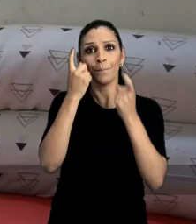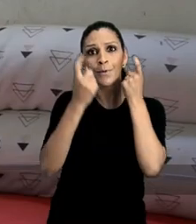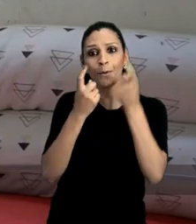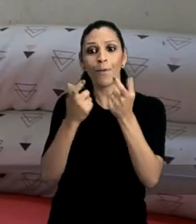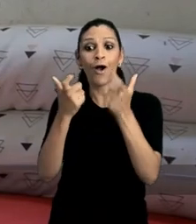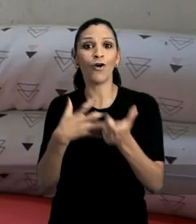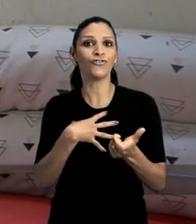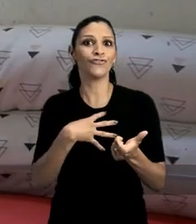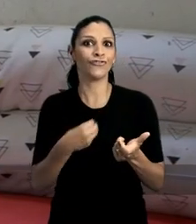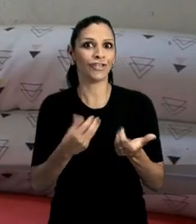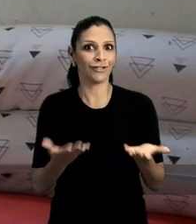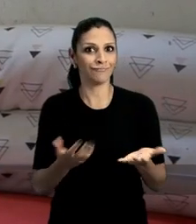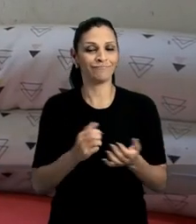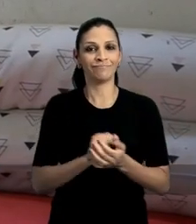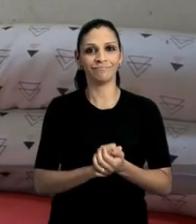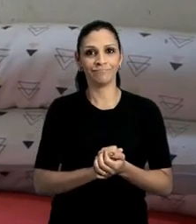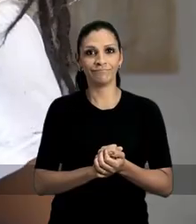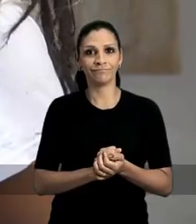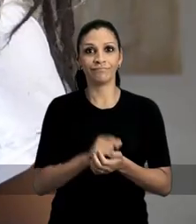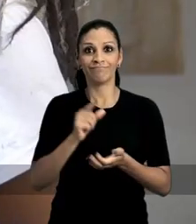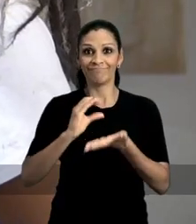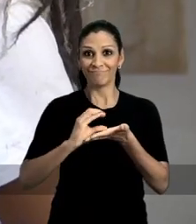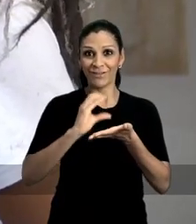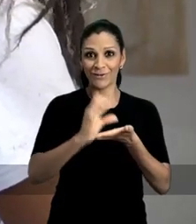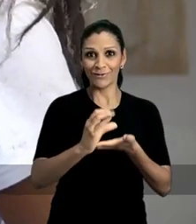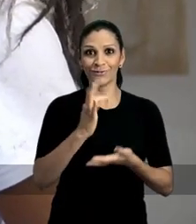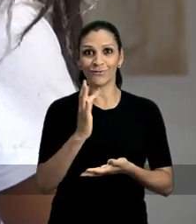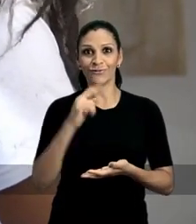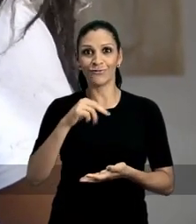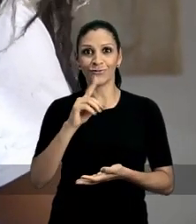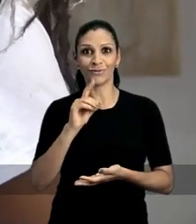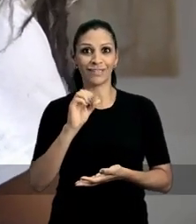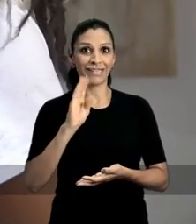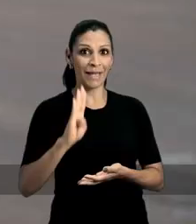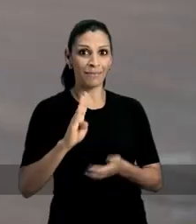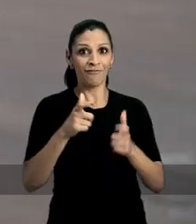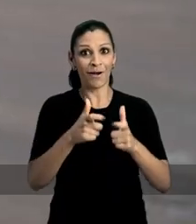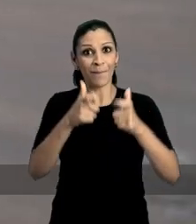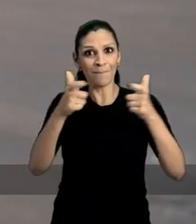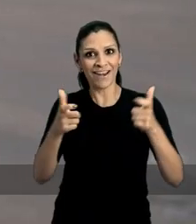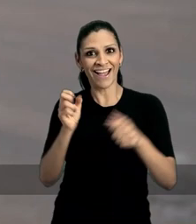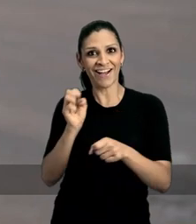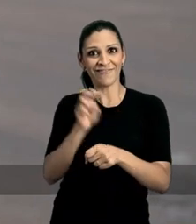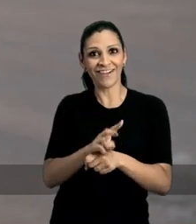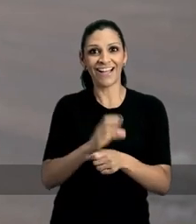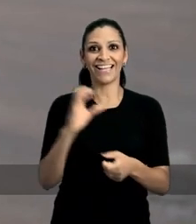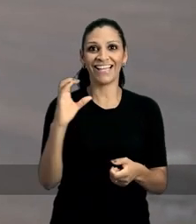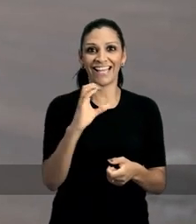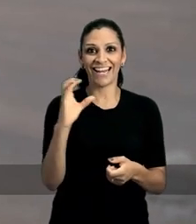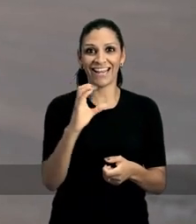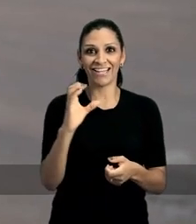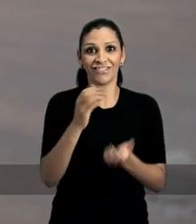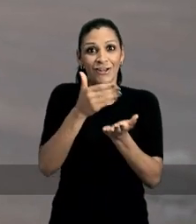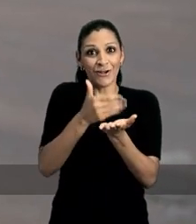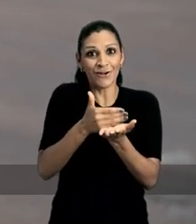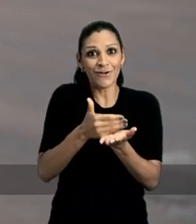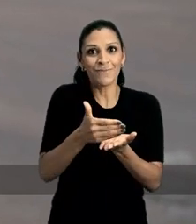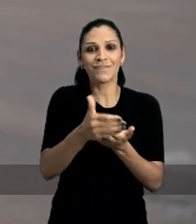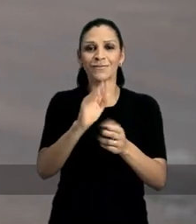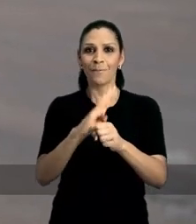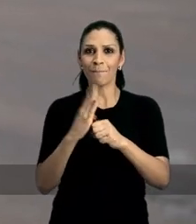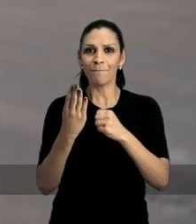sem se preocupar com quem o teu filho tá. Com os recursos do novo Fundeb, nós vamos ampliar muito as vagas em creches,